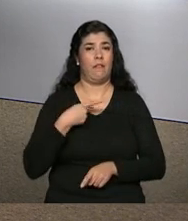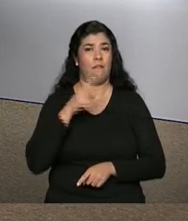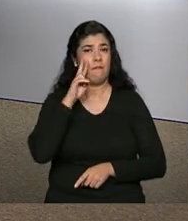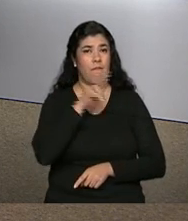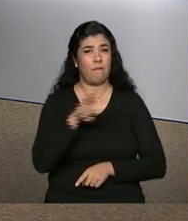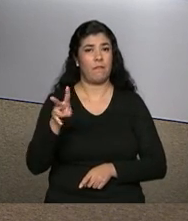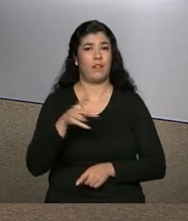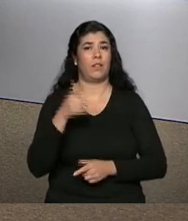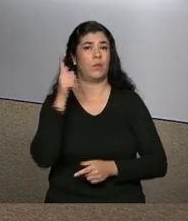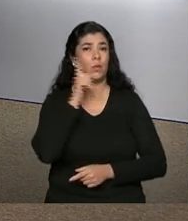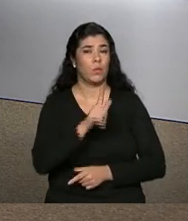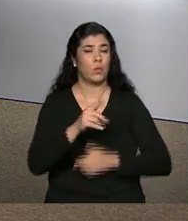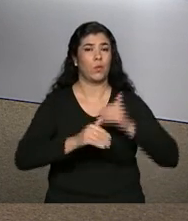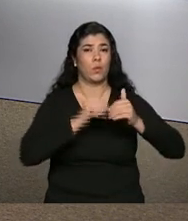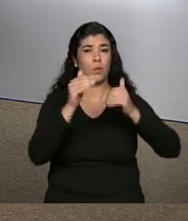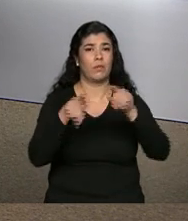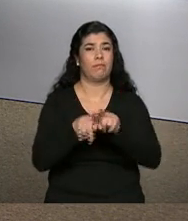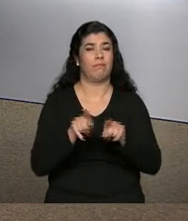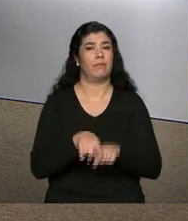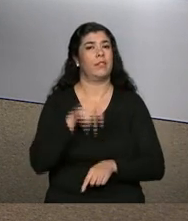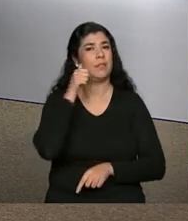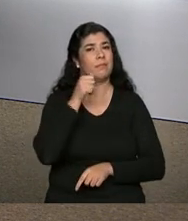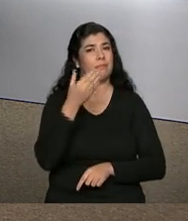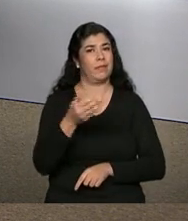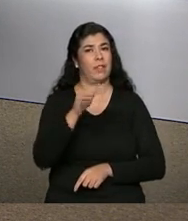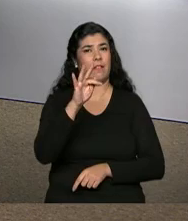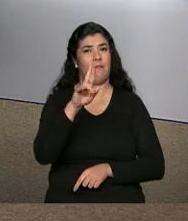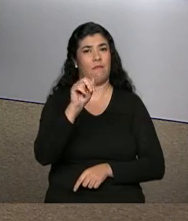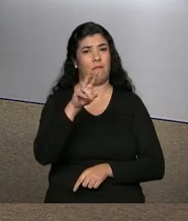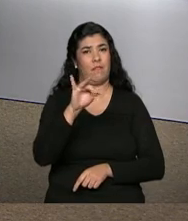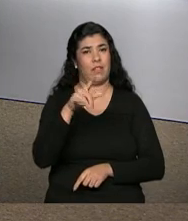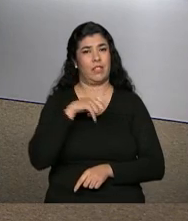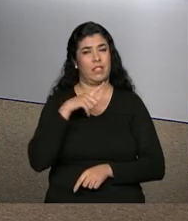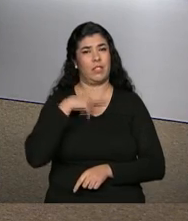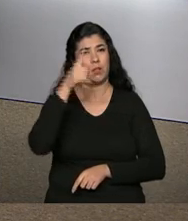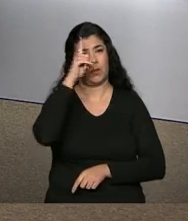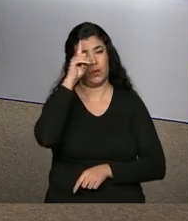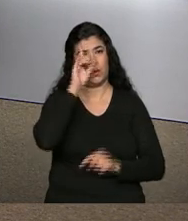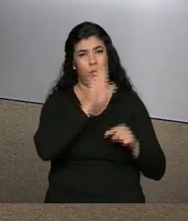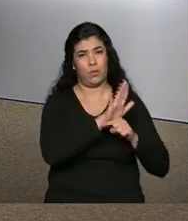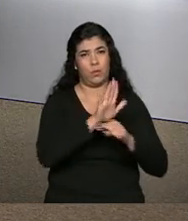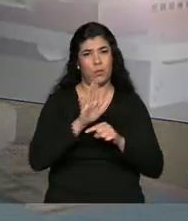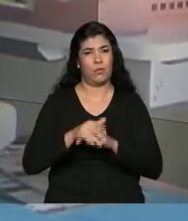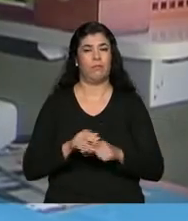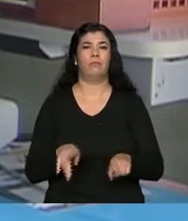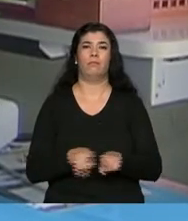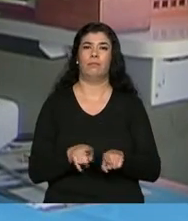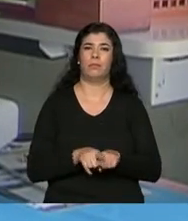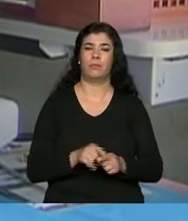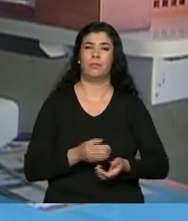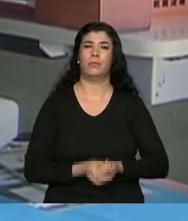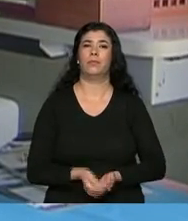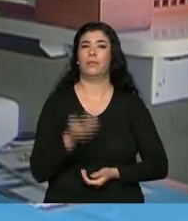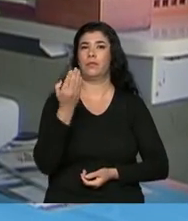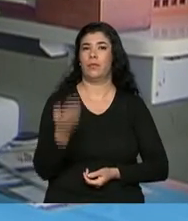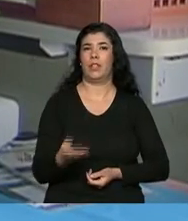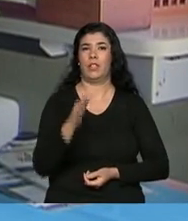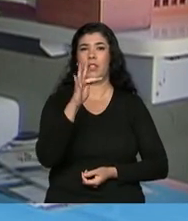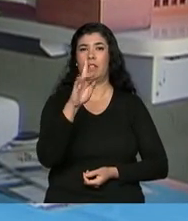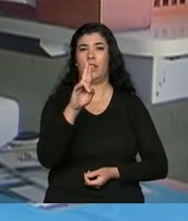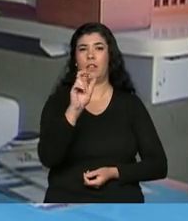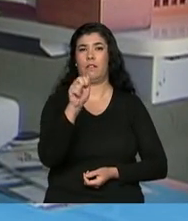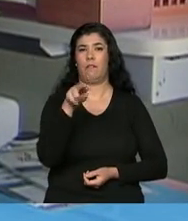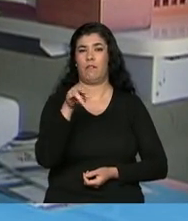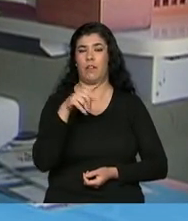benefícios conquistados, dona Maria faz questão de estar em dia com as contribuições. A dona Francisca é uma